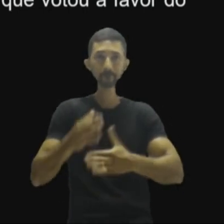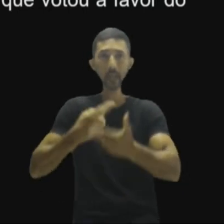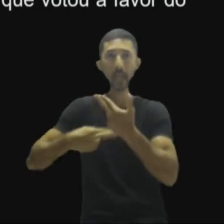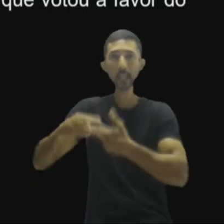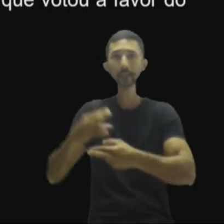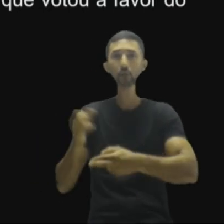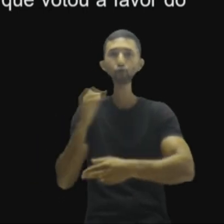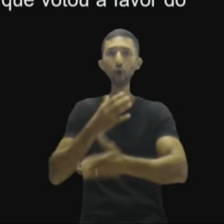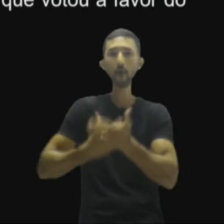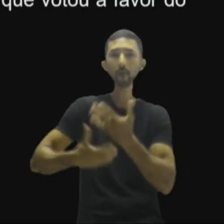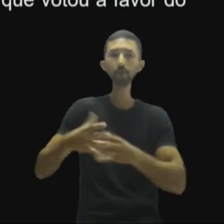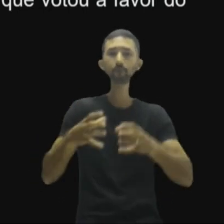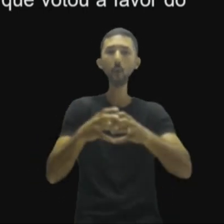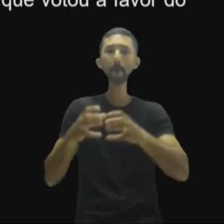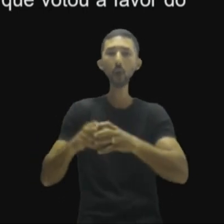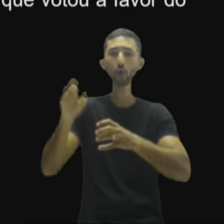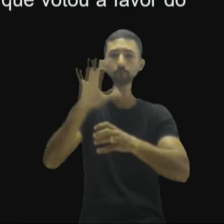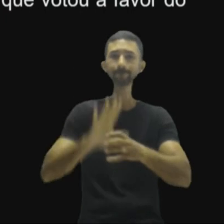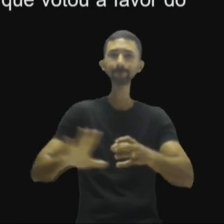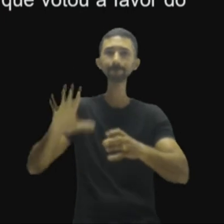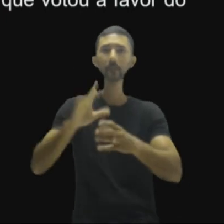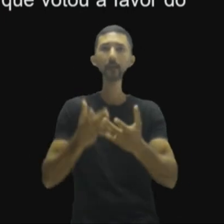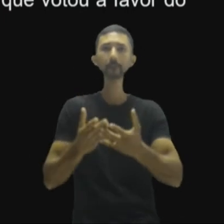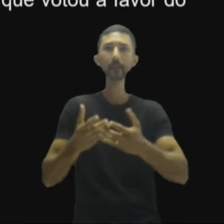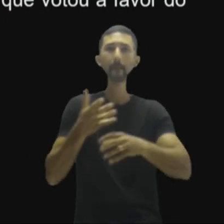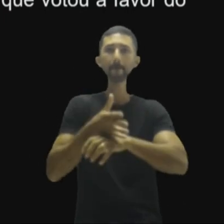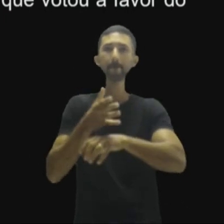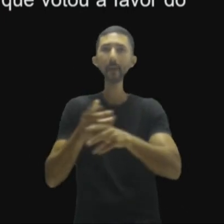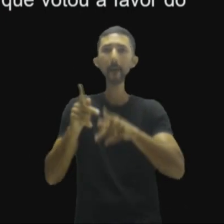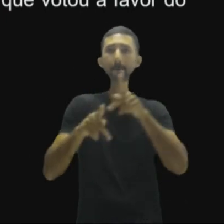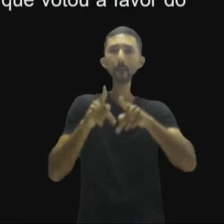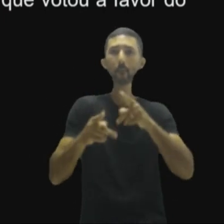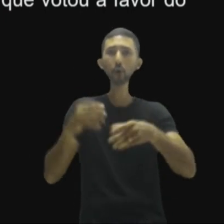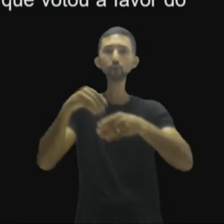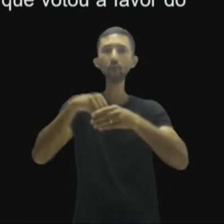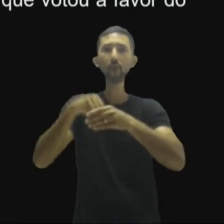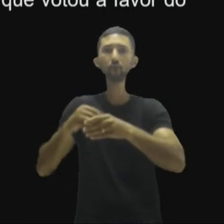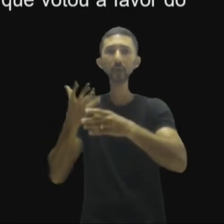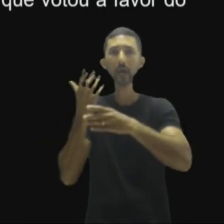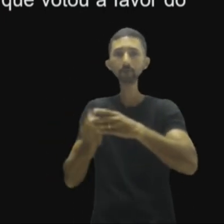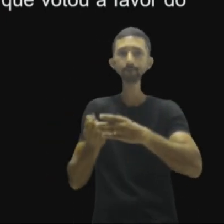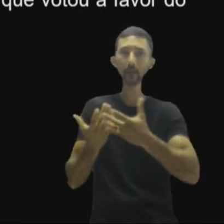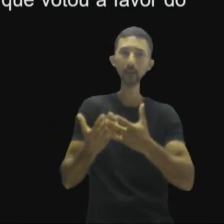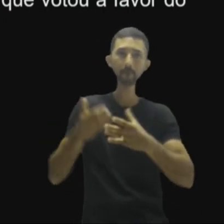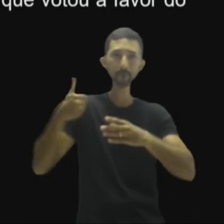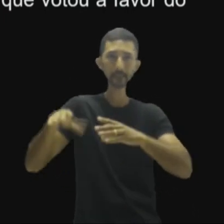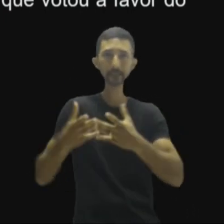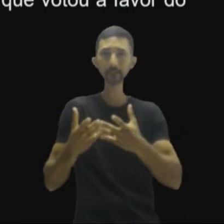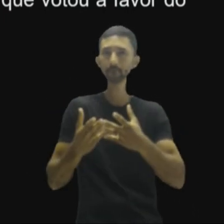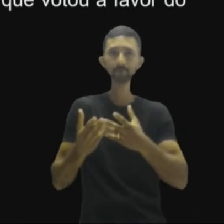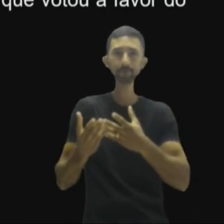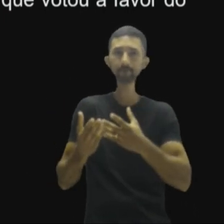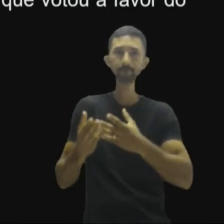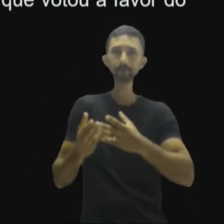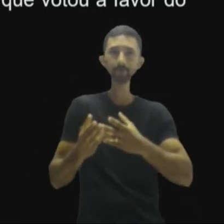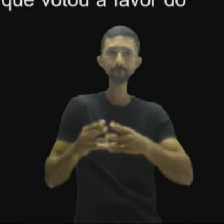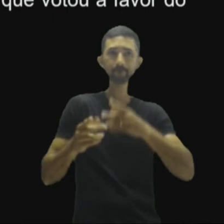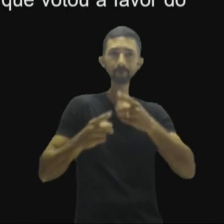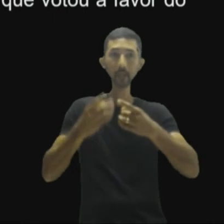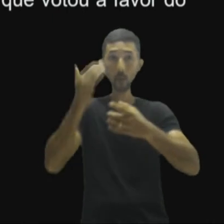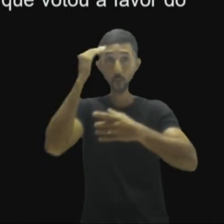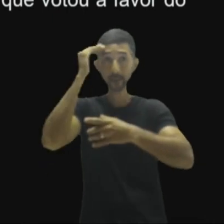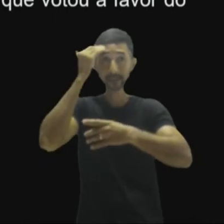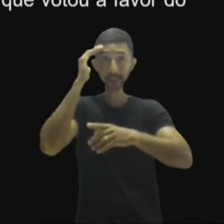relações com o bloco europeu, parte da população britânica que votou a favor do Brexit não dimensionou